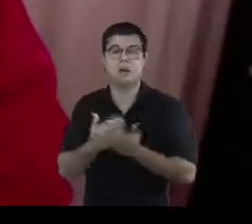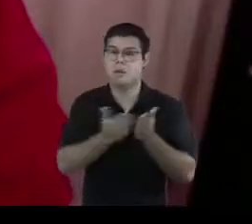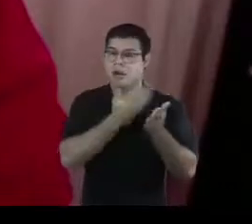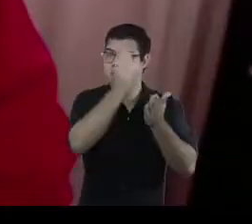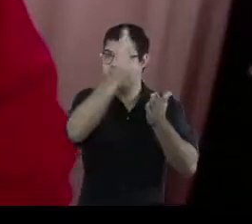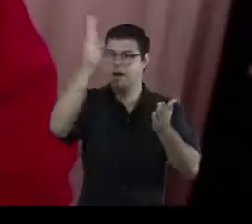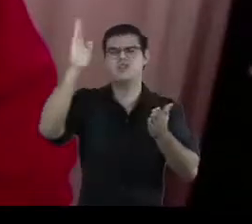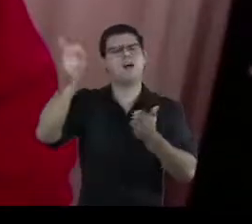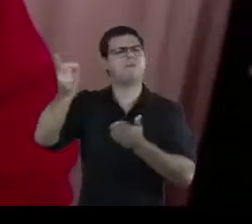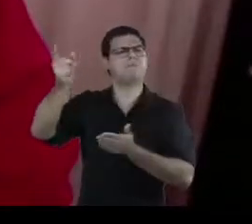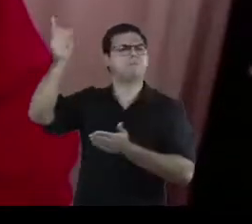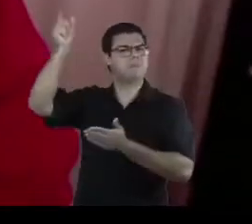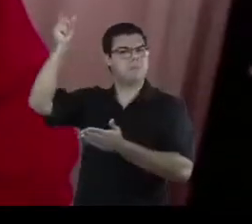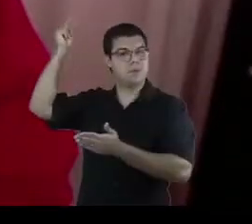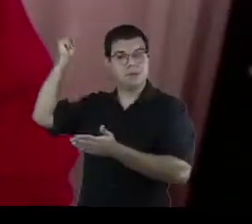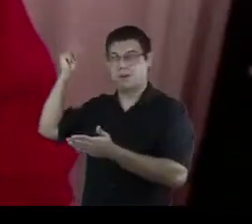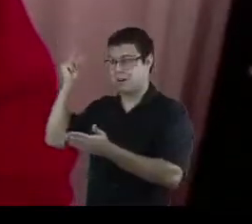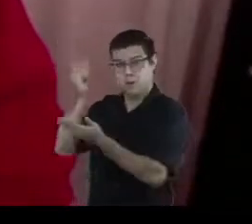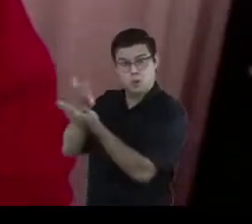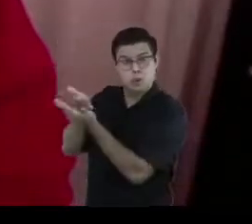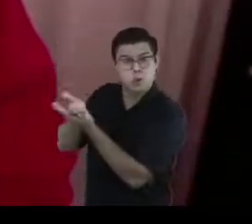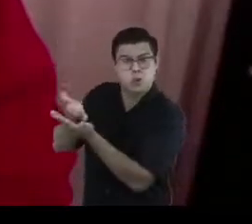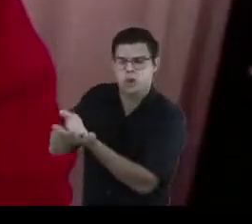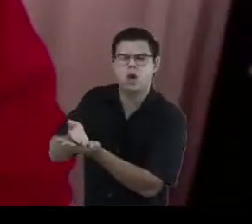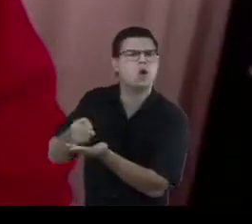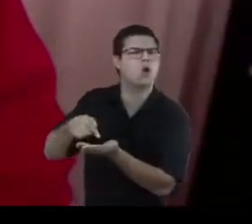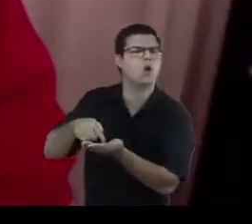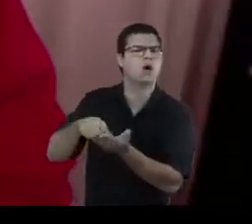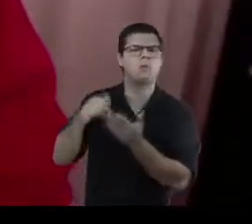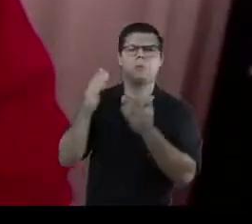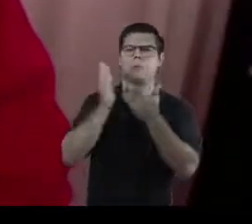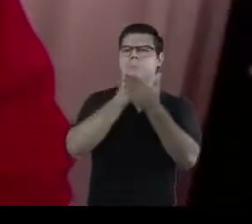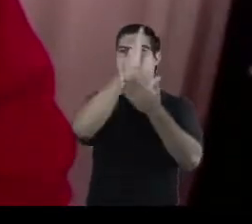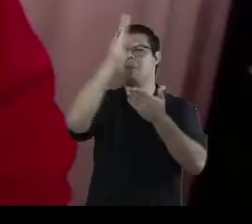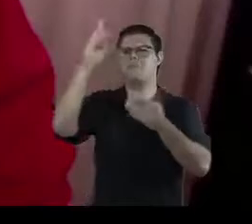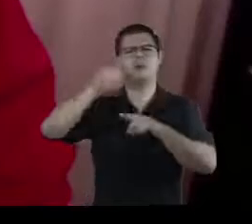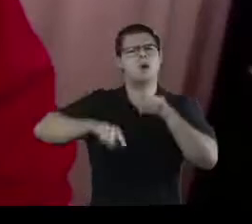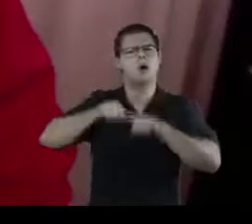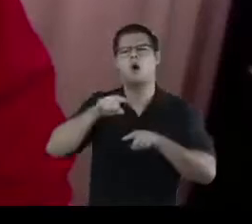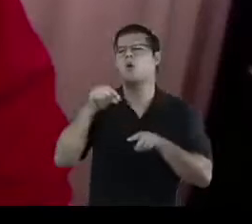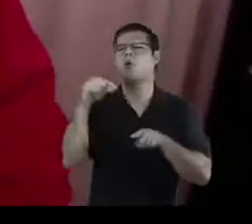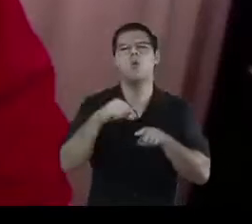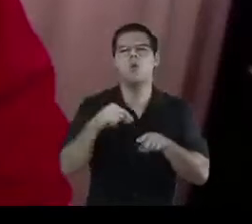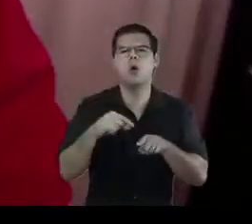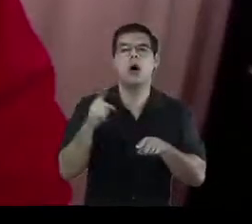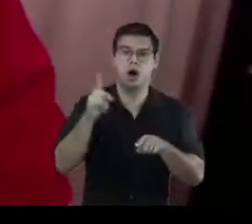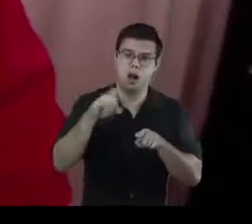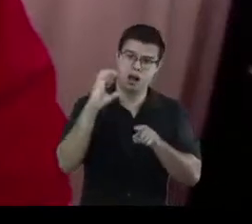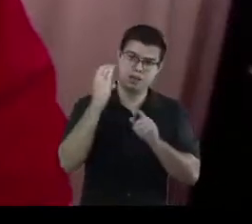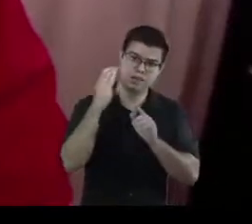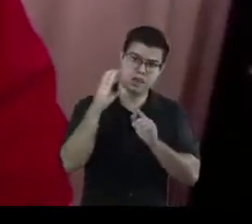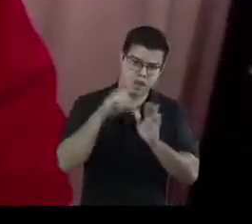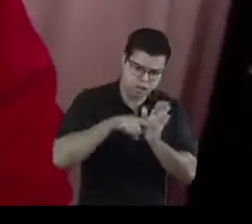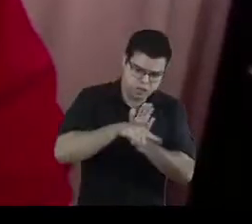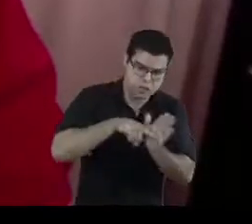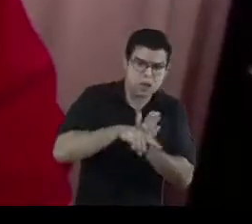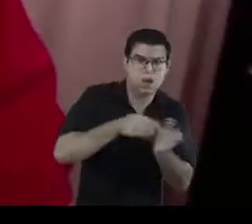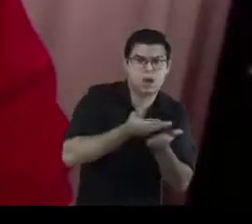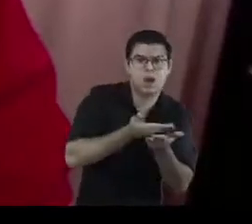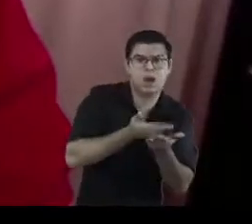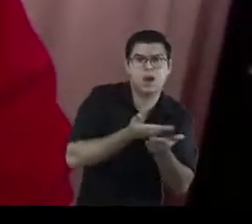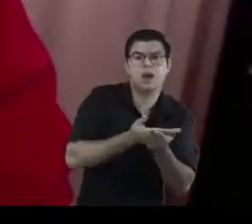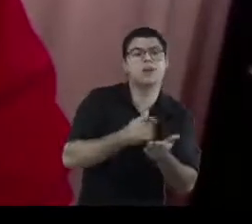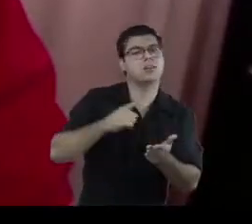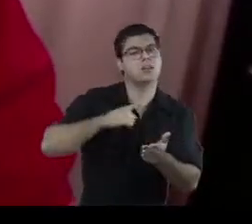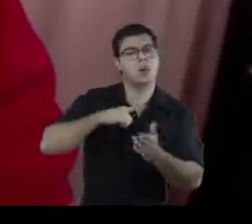que pode ser entendida como a ciência do livro impresso e que faz parte há muito tempo da formação de profissionais das áreas de